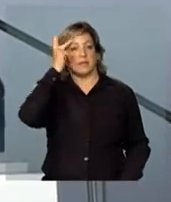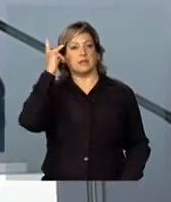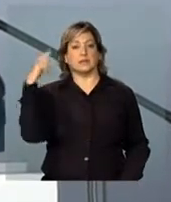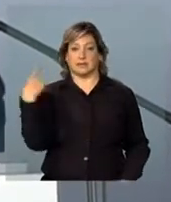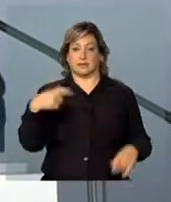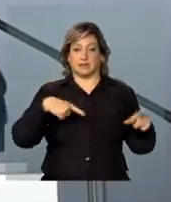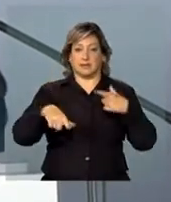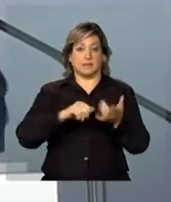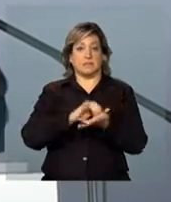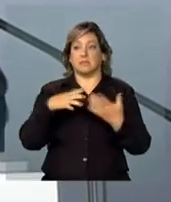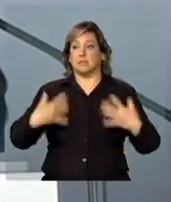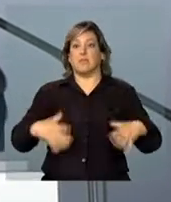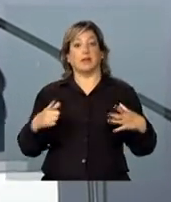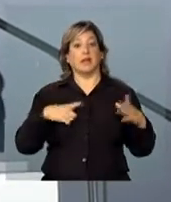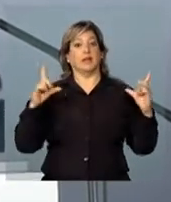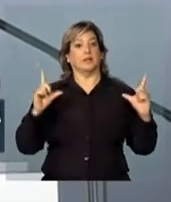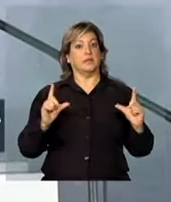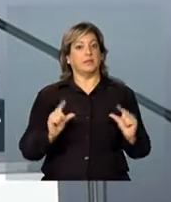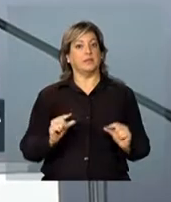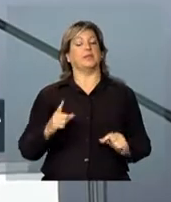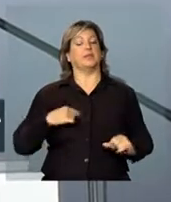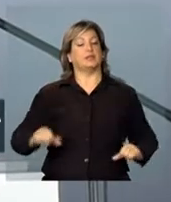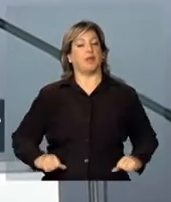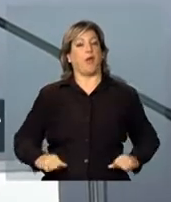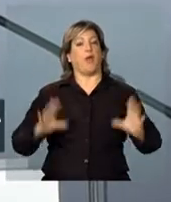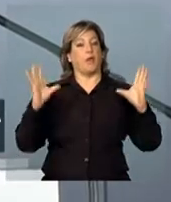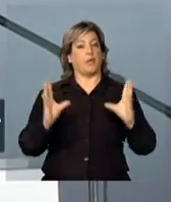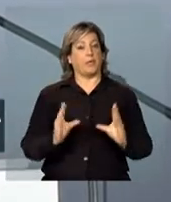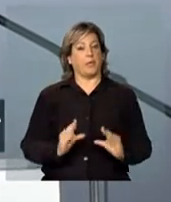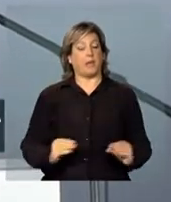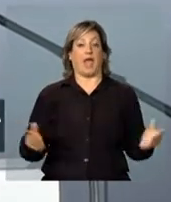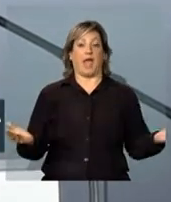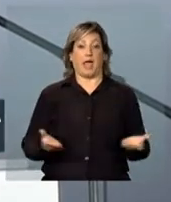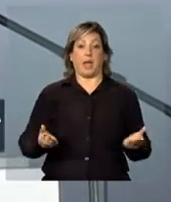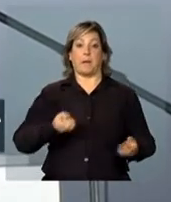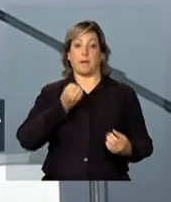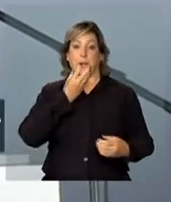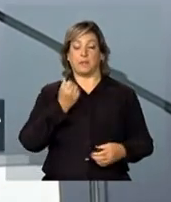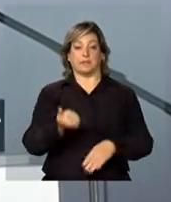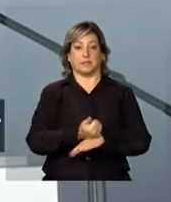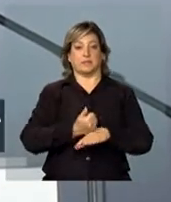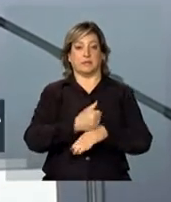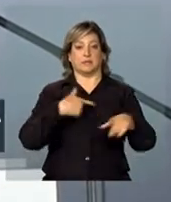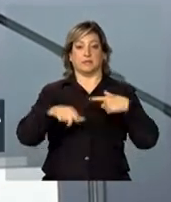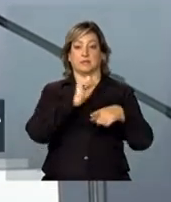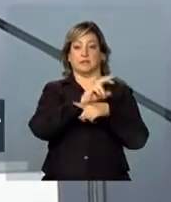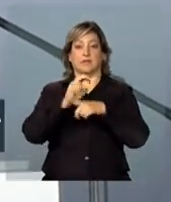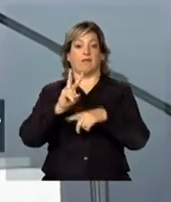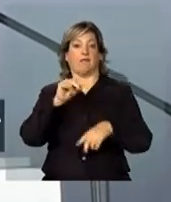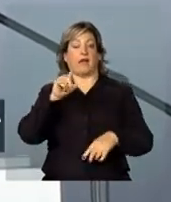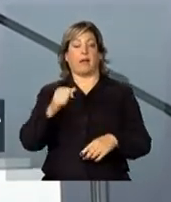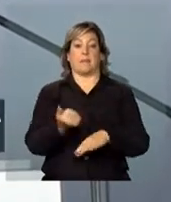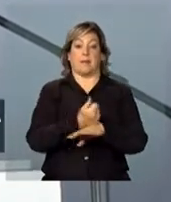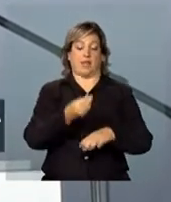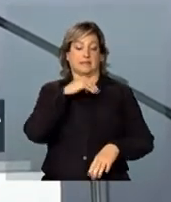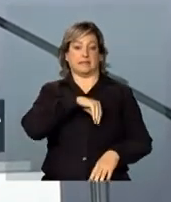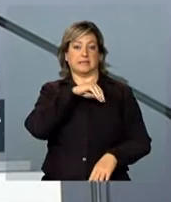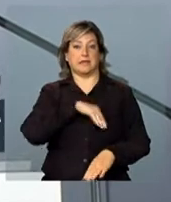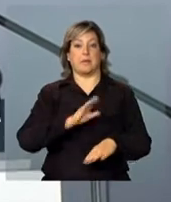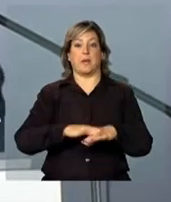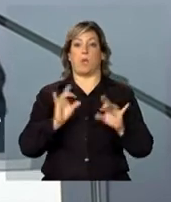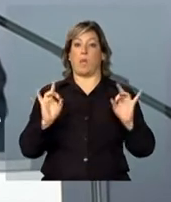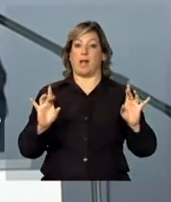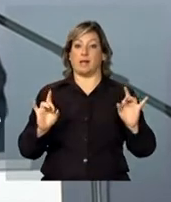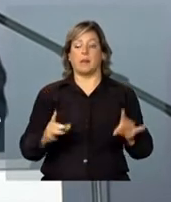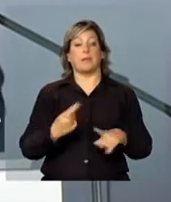desempregada e caindo. Nós precisamos aumentar a eficiência do trabalho, gerar empregos com melhor salário, com mais qualidade,